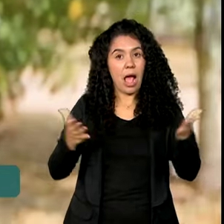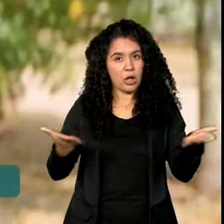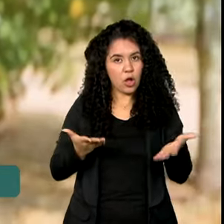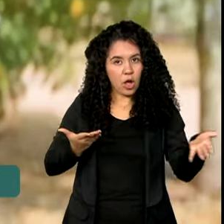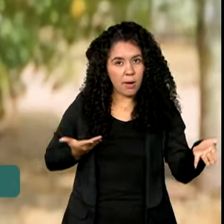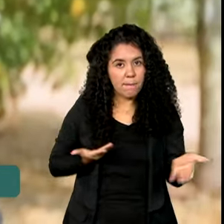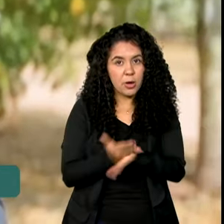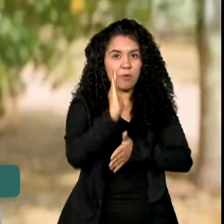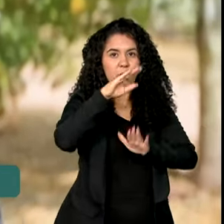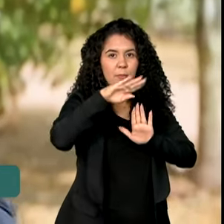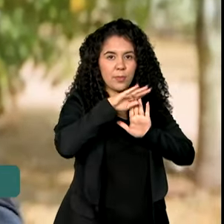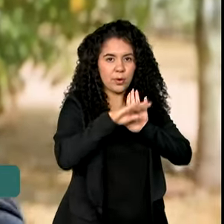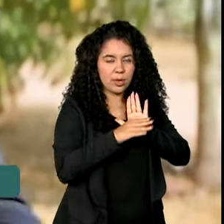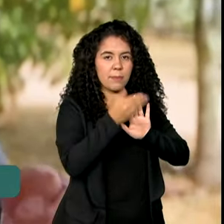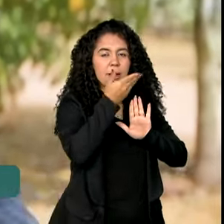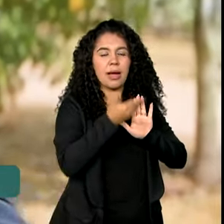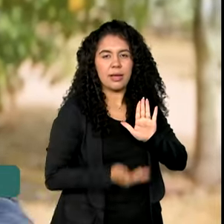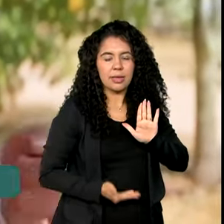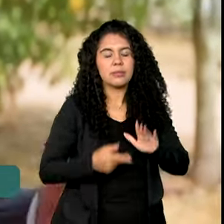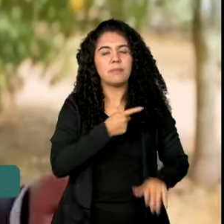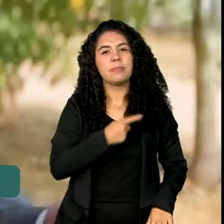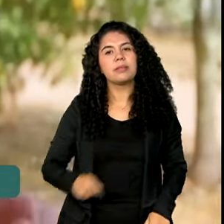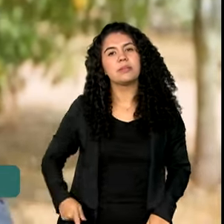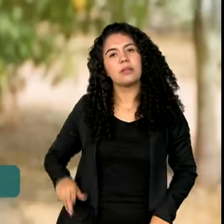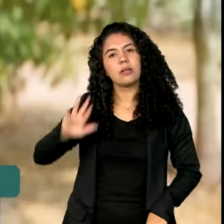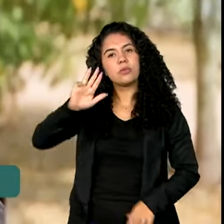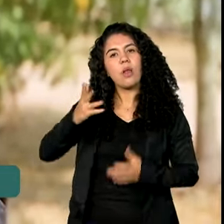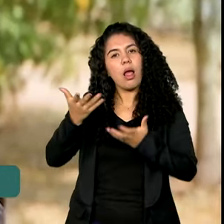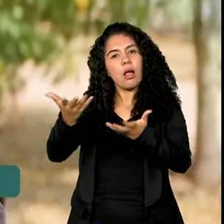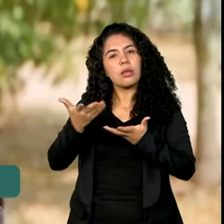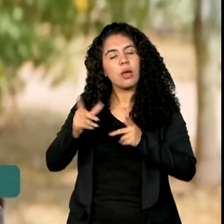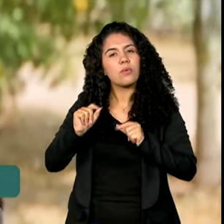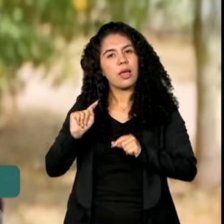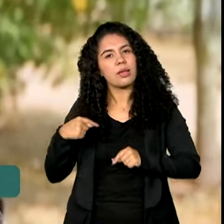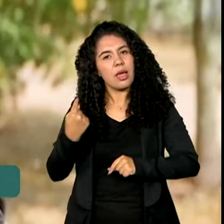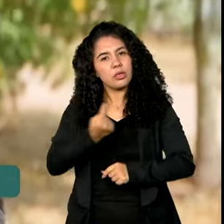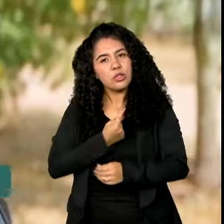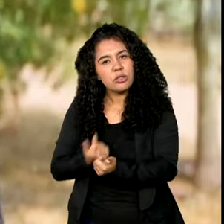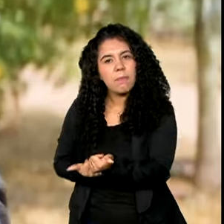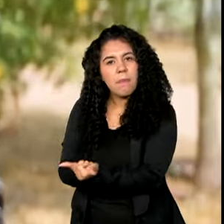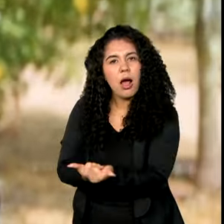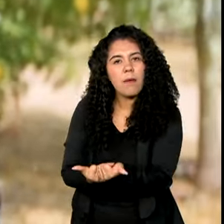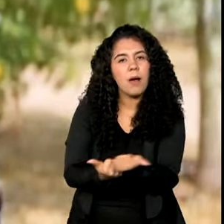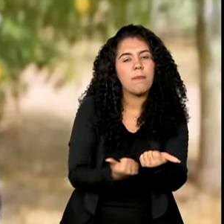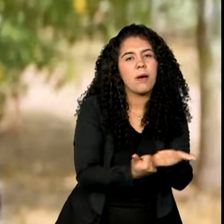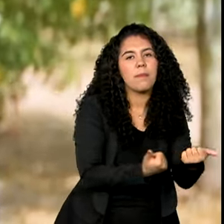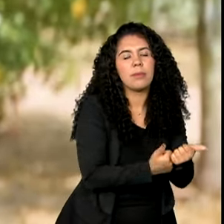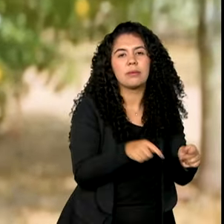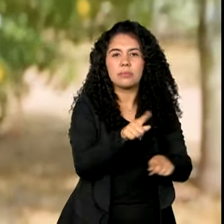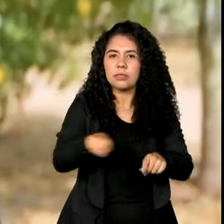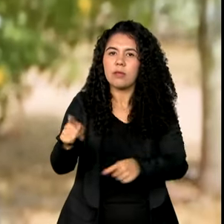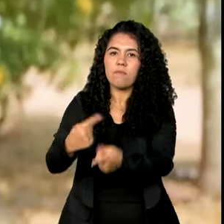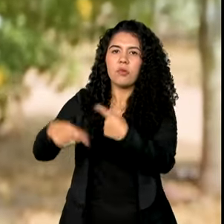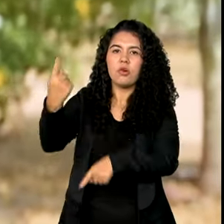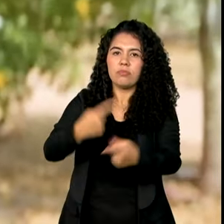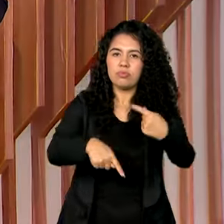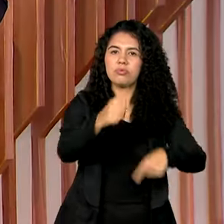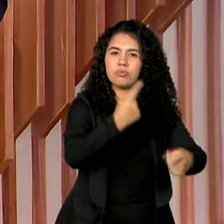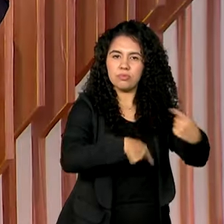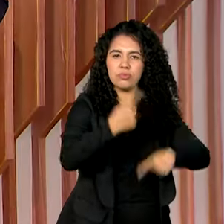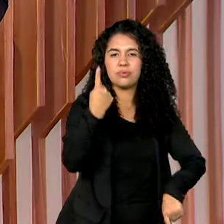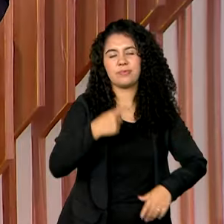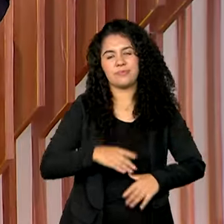programa Acredita, o presidente Lula quer que a gente possa dar a mão a essas pessoas para também crescer na vida. E vão crescer.